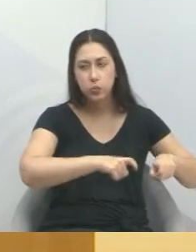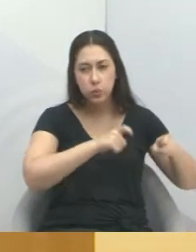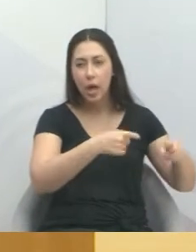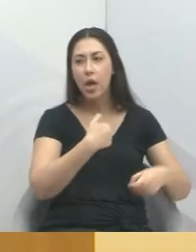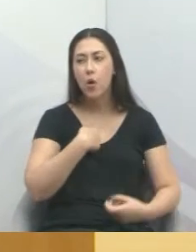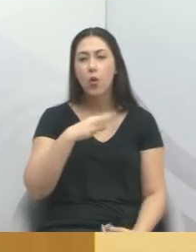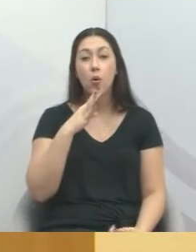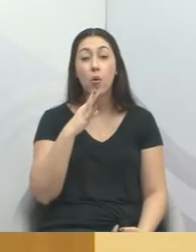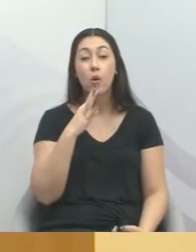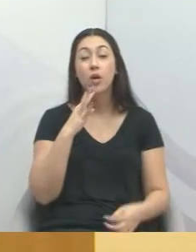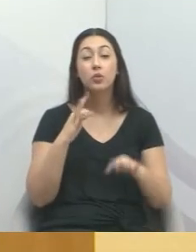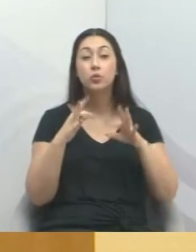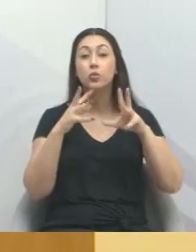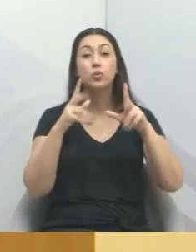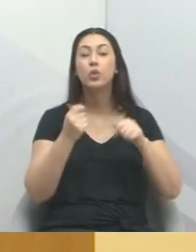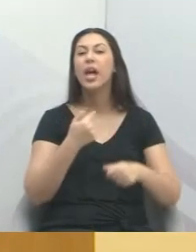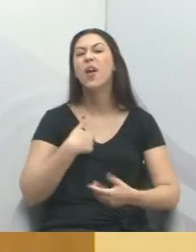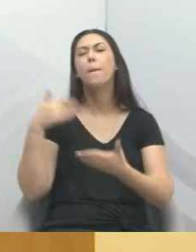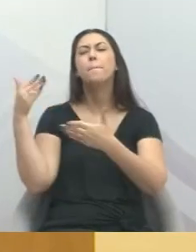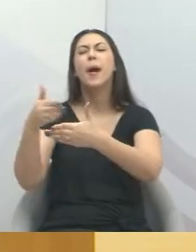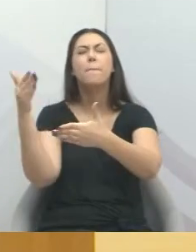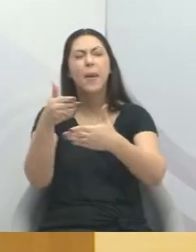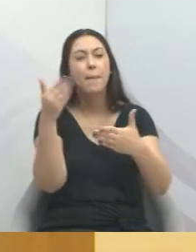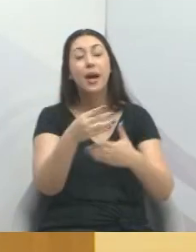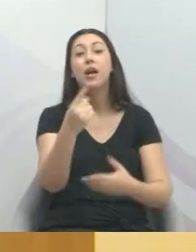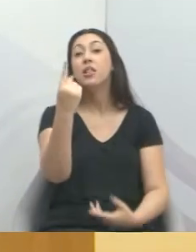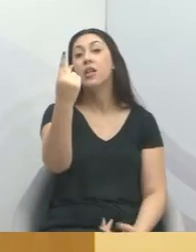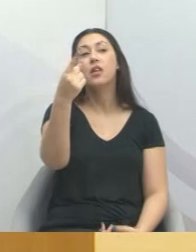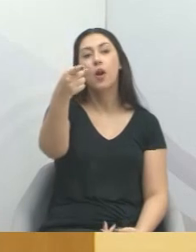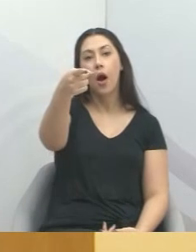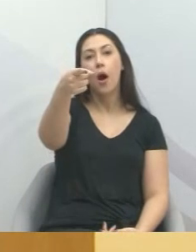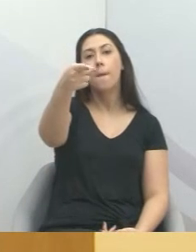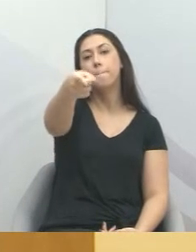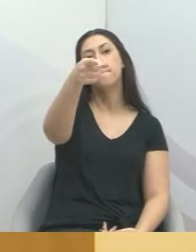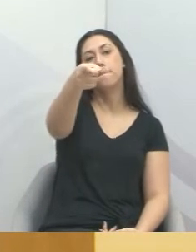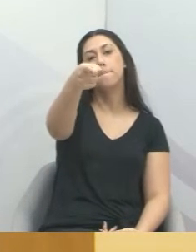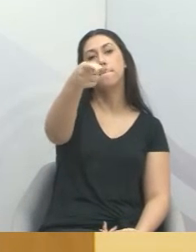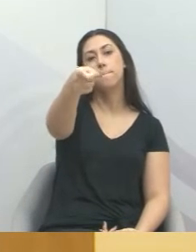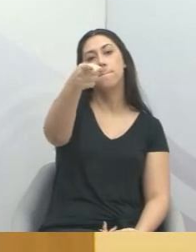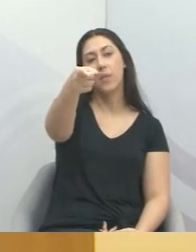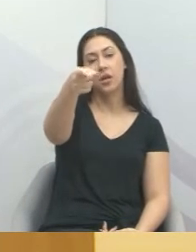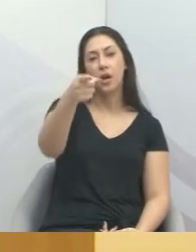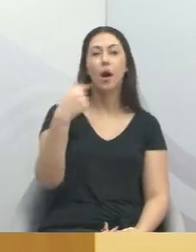toda a cidade de Jacareí, e eu ando mesmo. E o meu dedo está aí. Olha o dedão do vereador Valmeyer. Tamo junto.